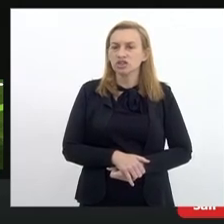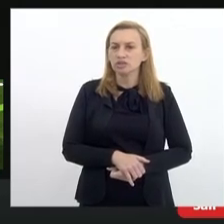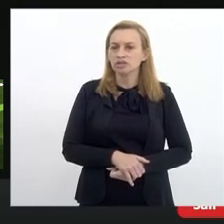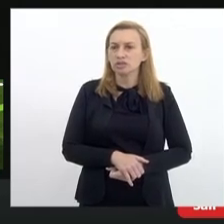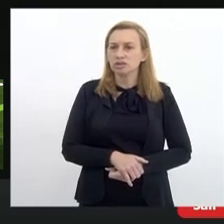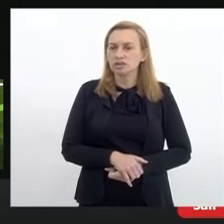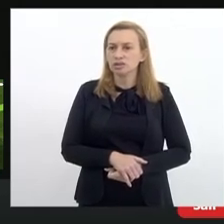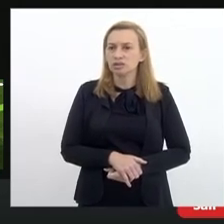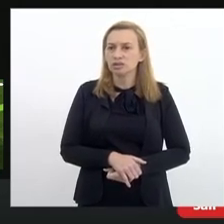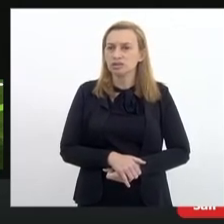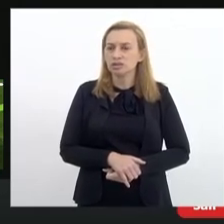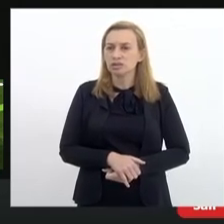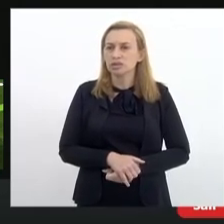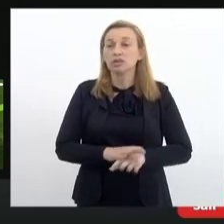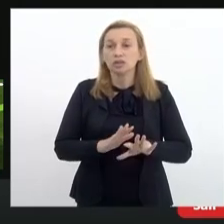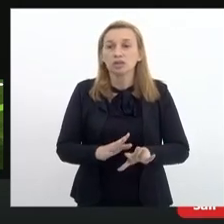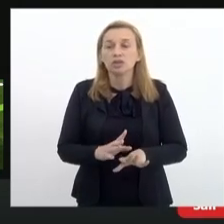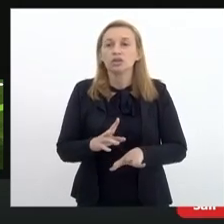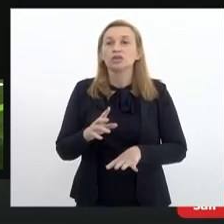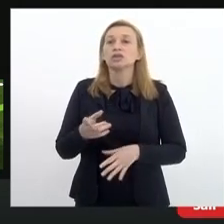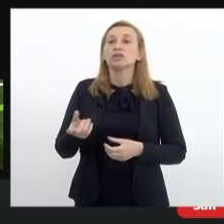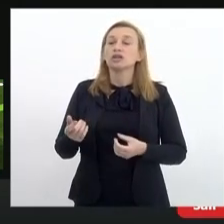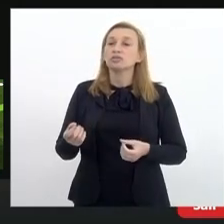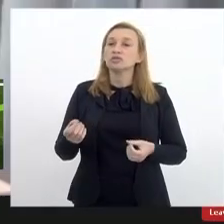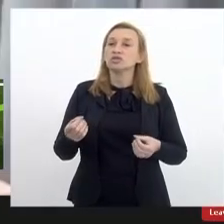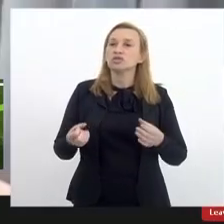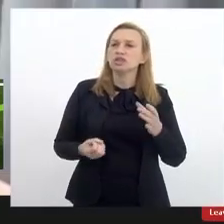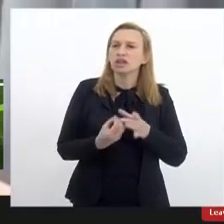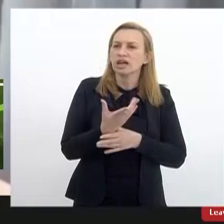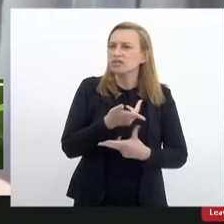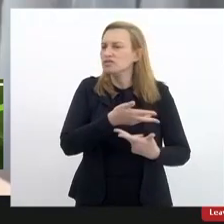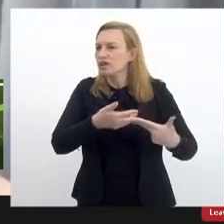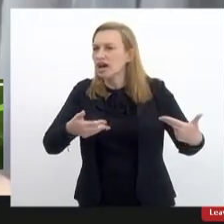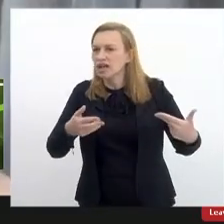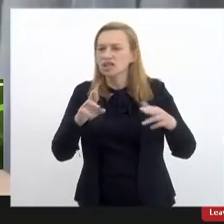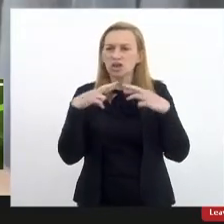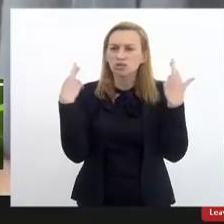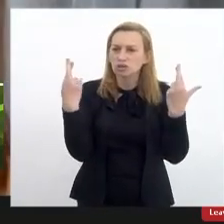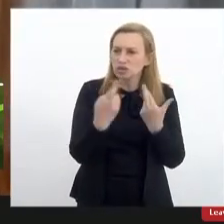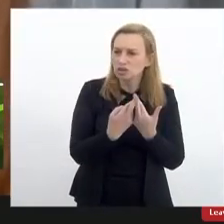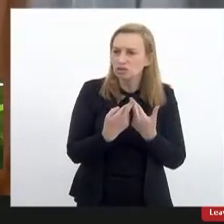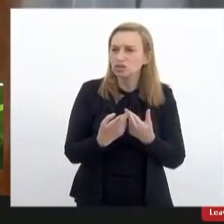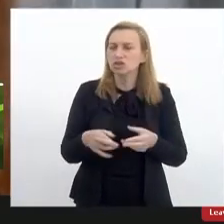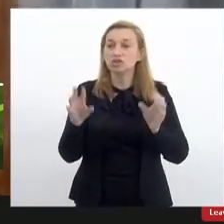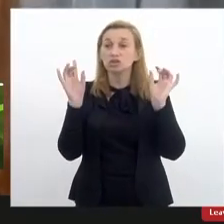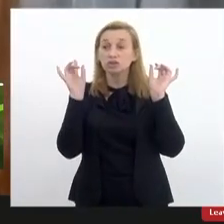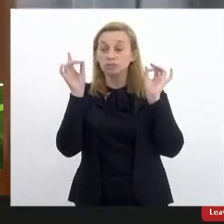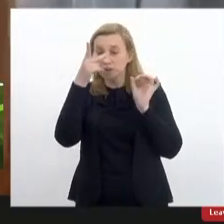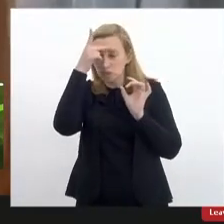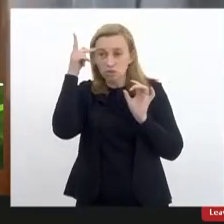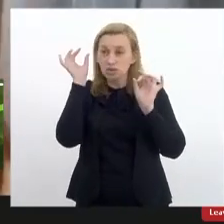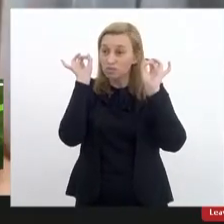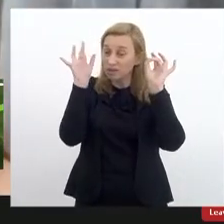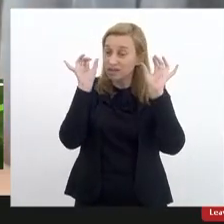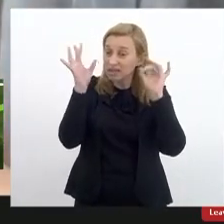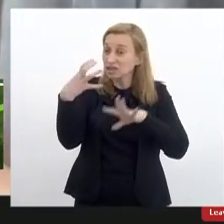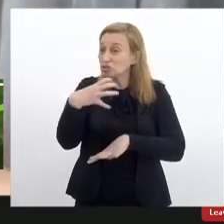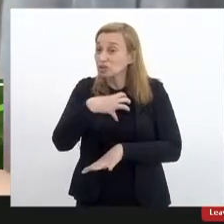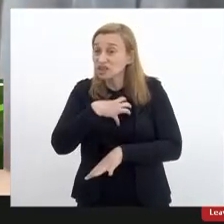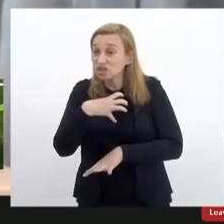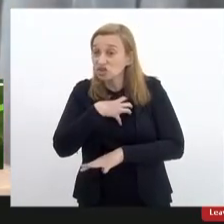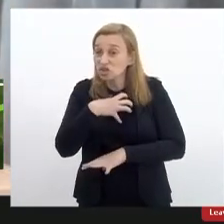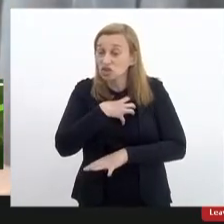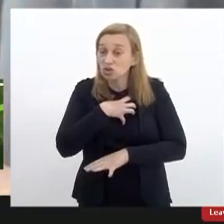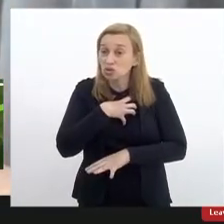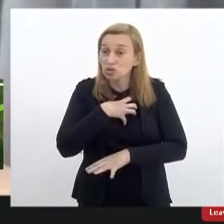em outubro nós temos realizado uma série de audiências com especialistas no sentido de